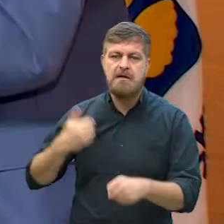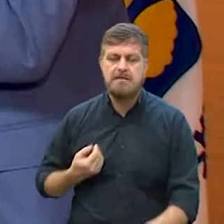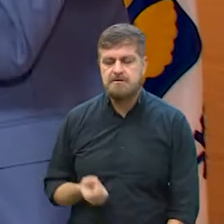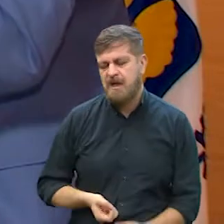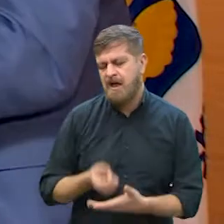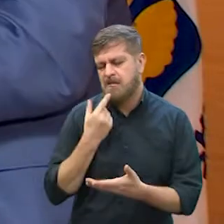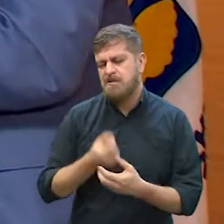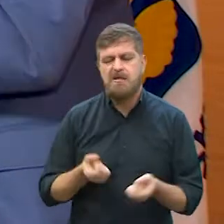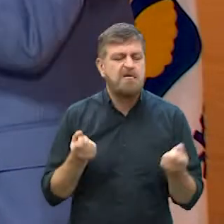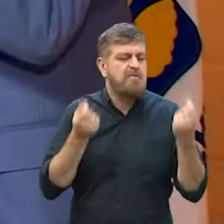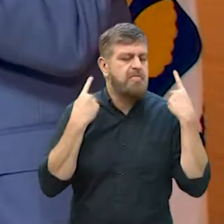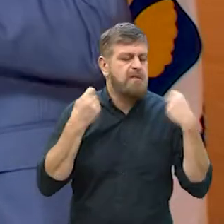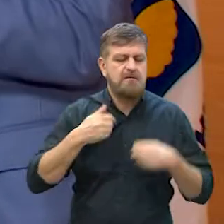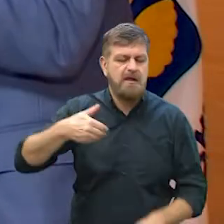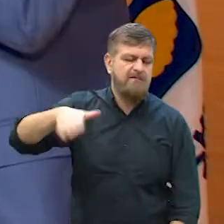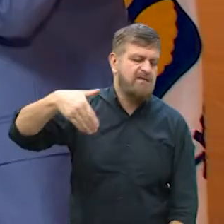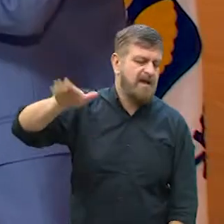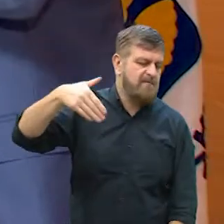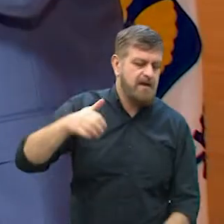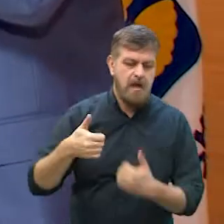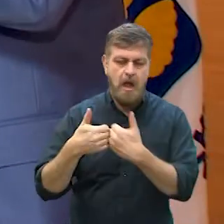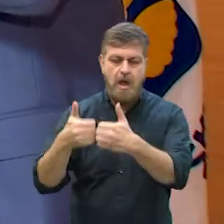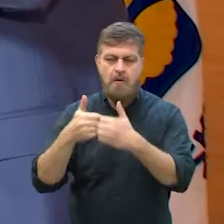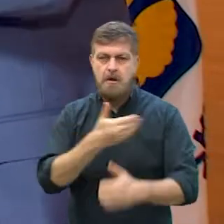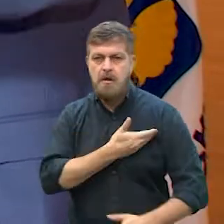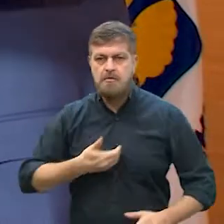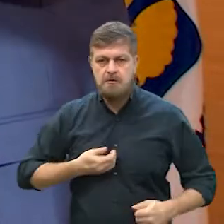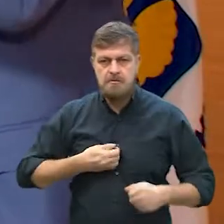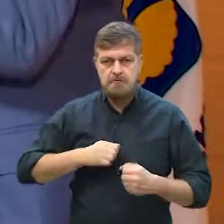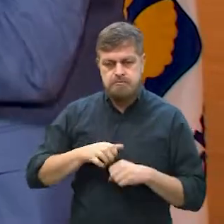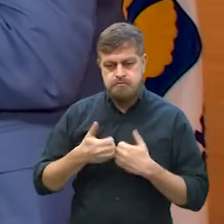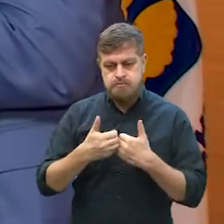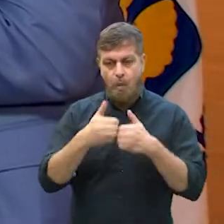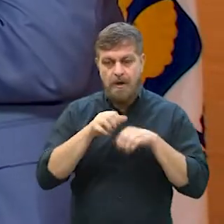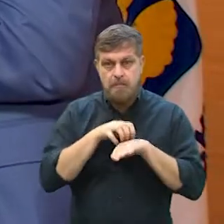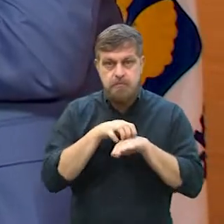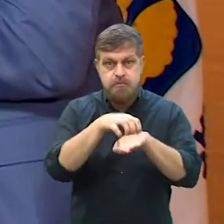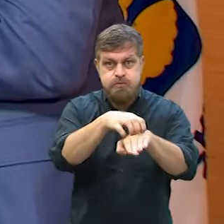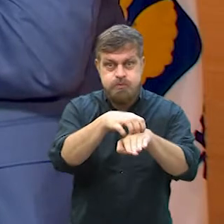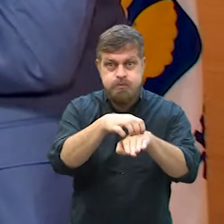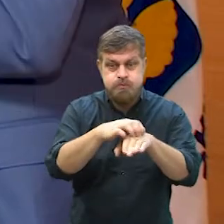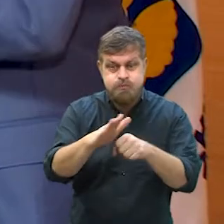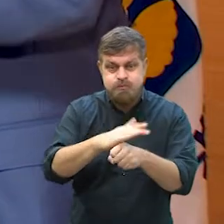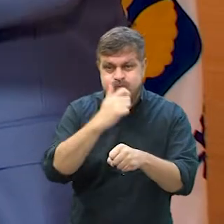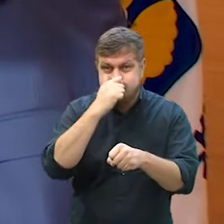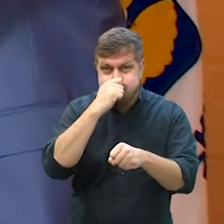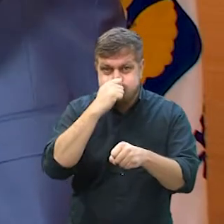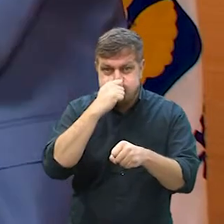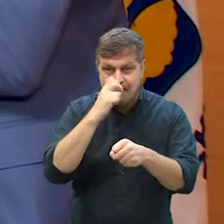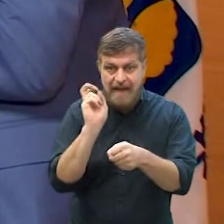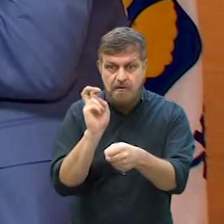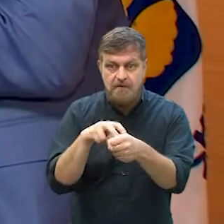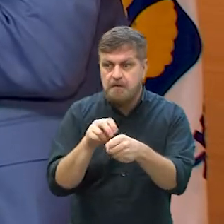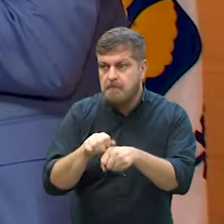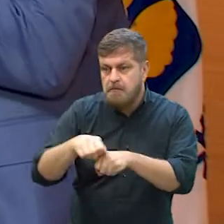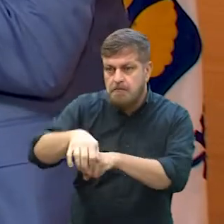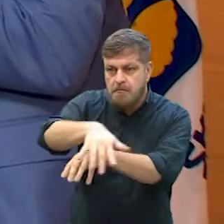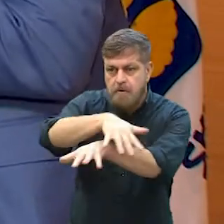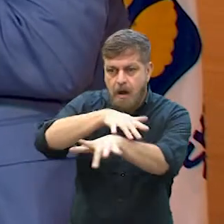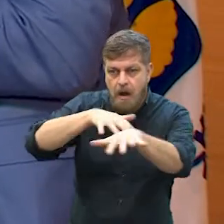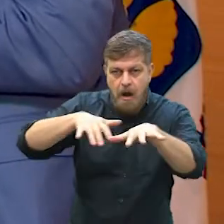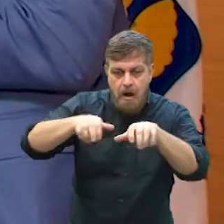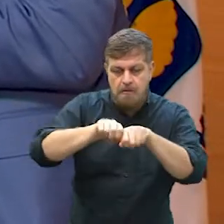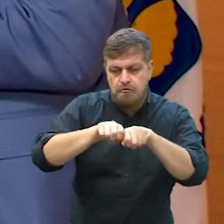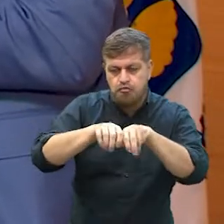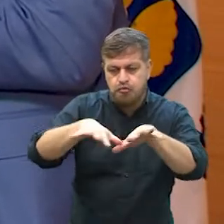toma de pirona, vai para casa, e seja que Deus quiser, pega o ônibus batado, transmite o vírus aí para para as pessoas que estão ao redor. É